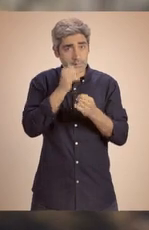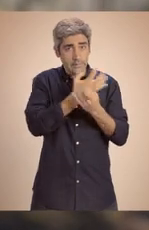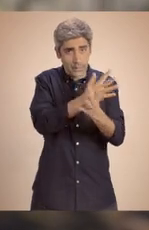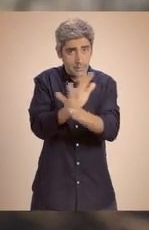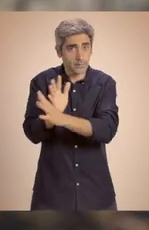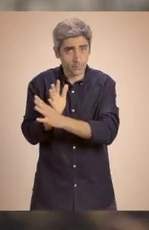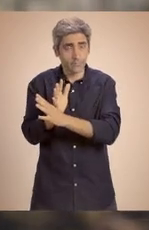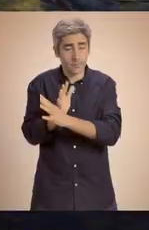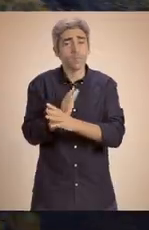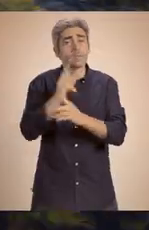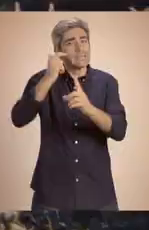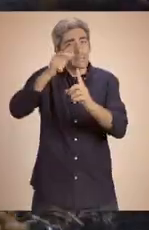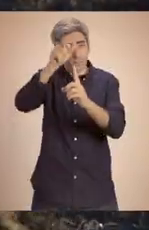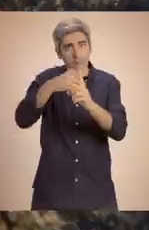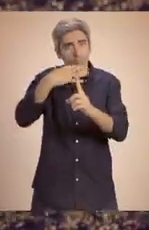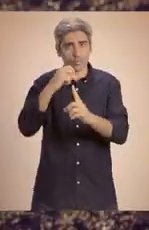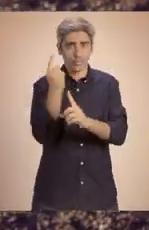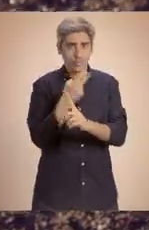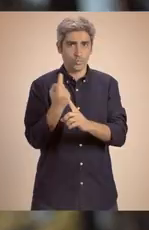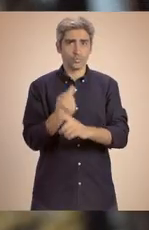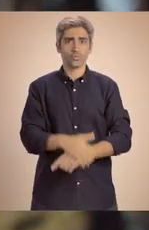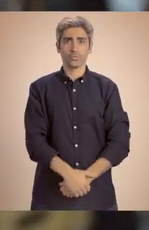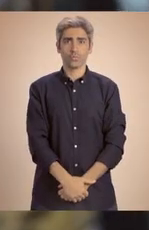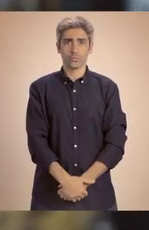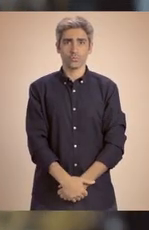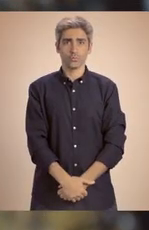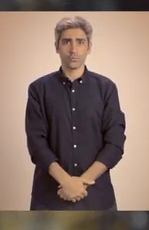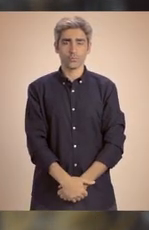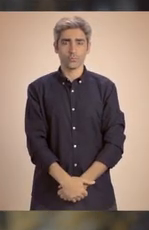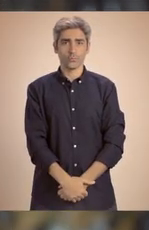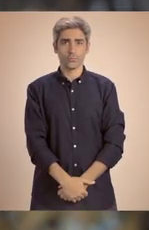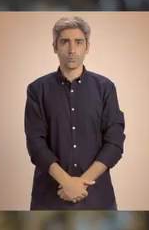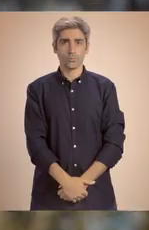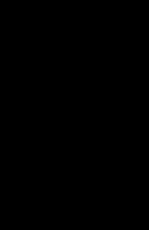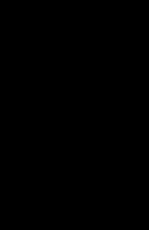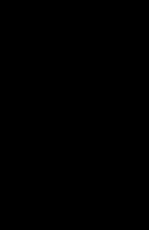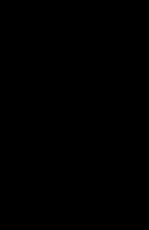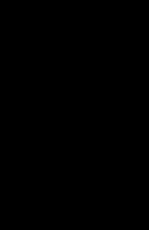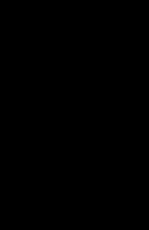proteja-se dos incêndios. Por si, por todos. A Câmara Municipal